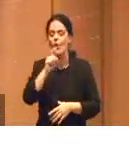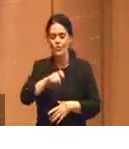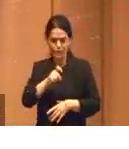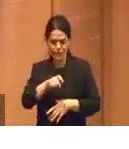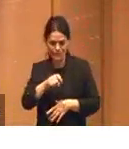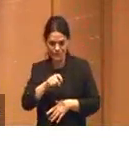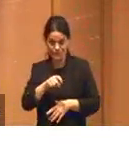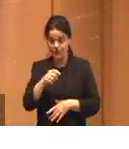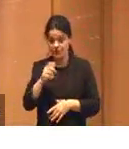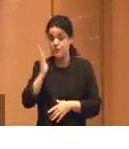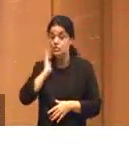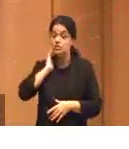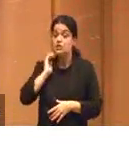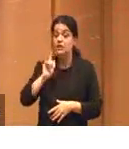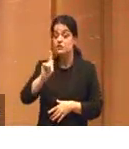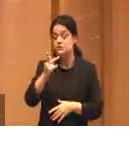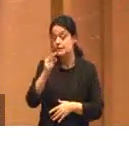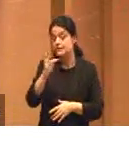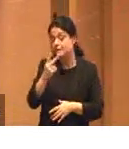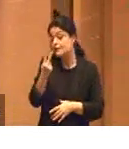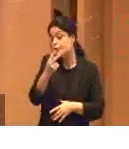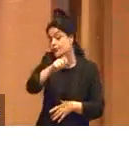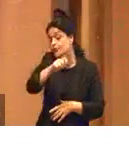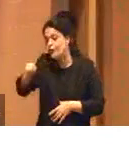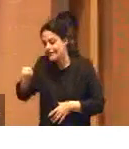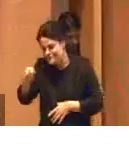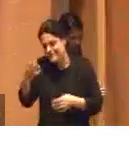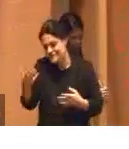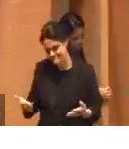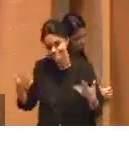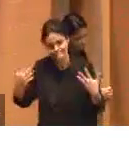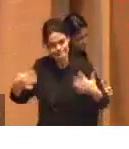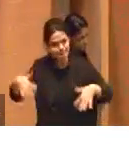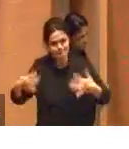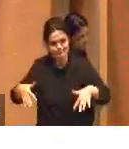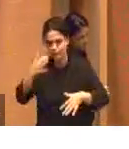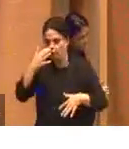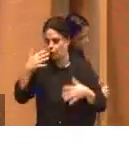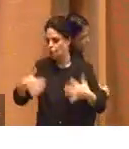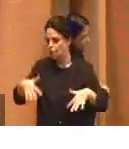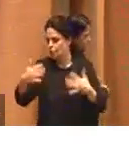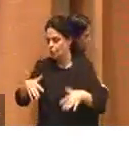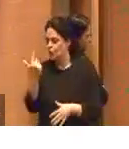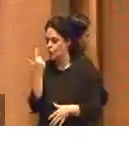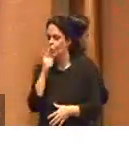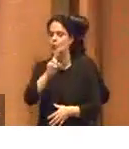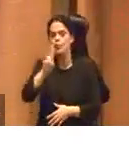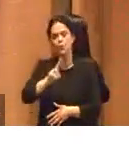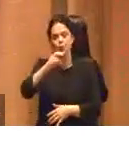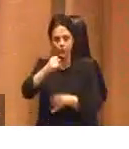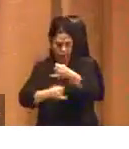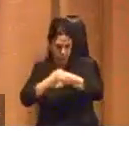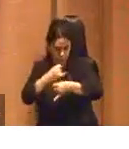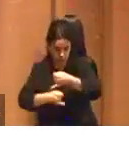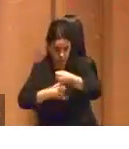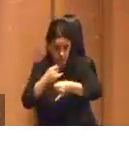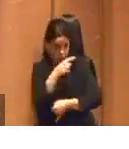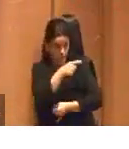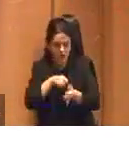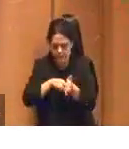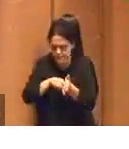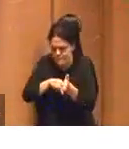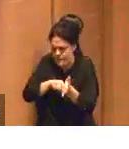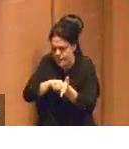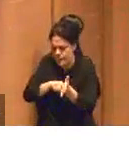GPT em dois meses. Então, é o maior fenômeno de popularidade da internet. Como pesquisador, me interessa por